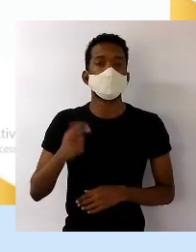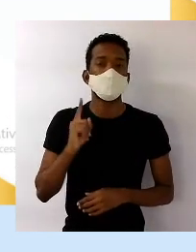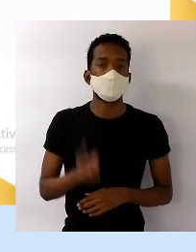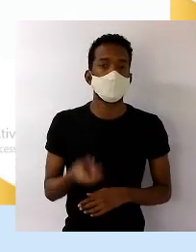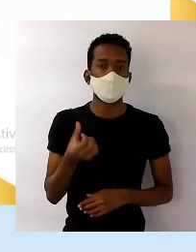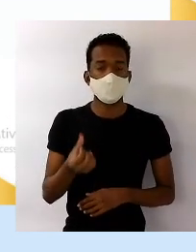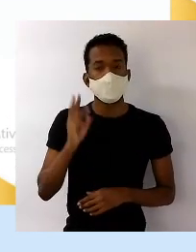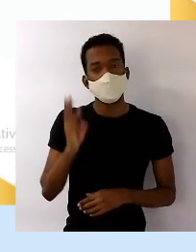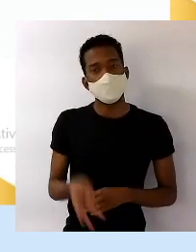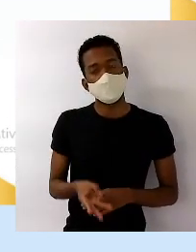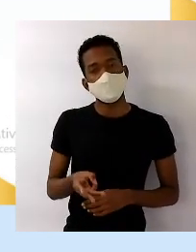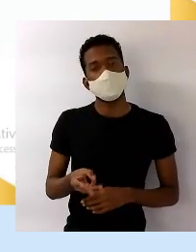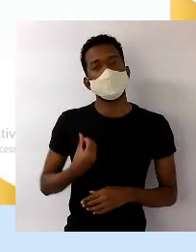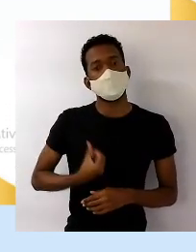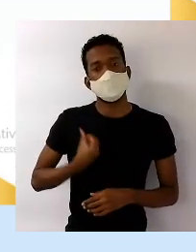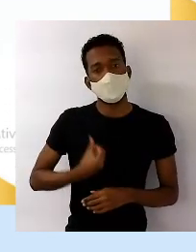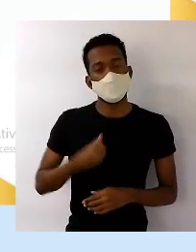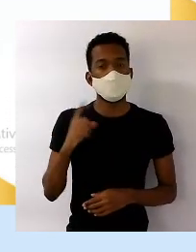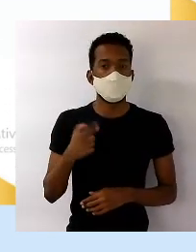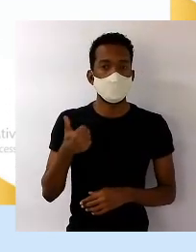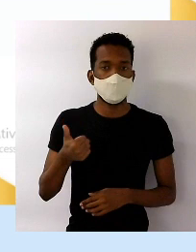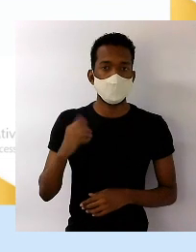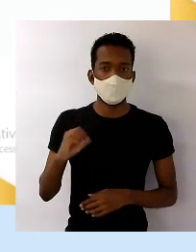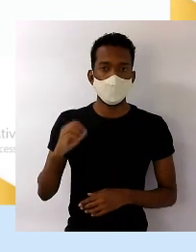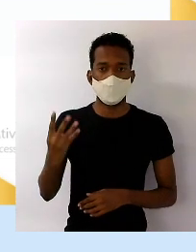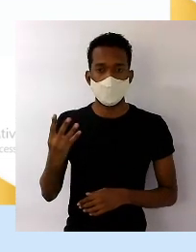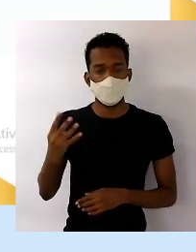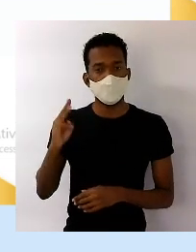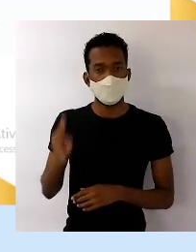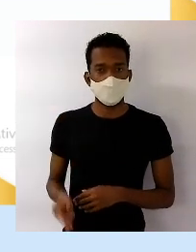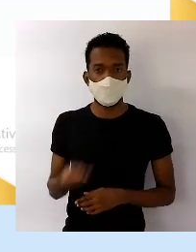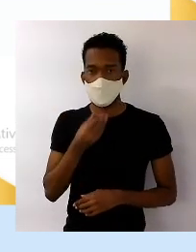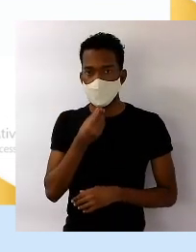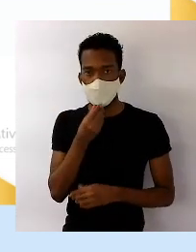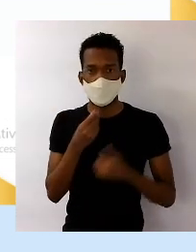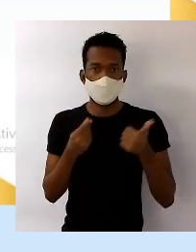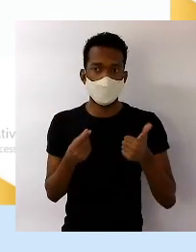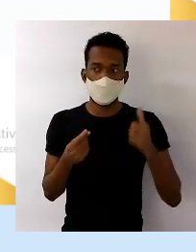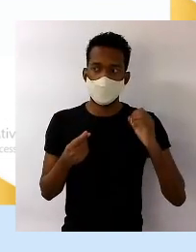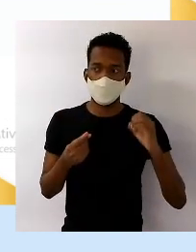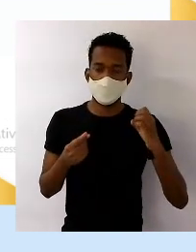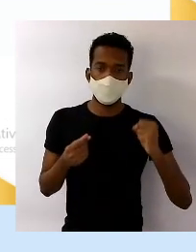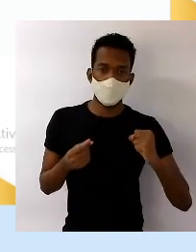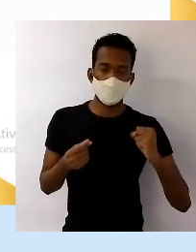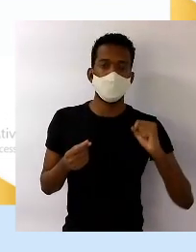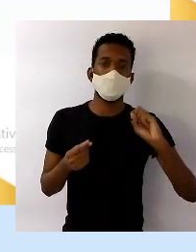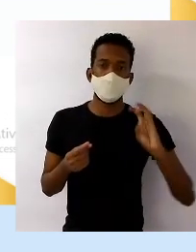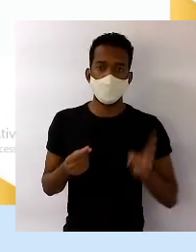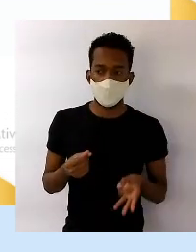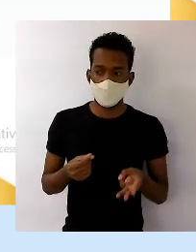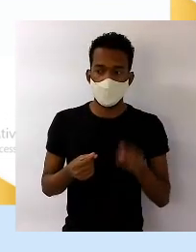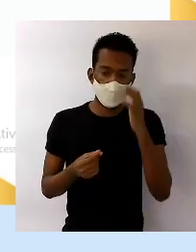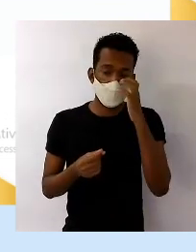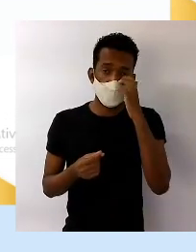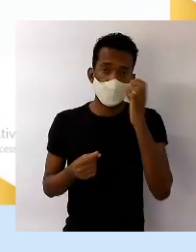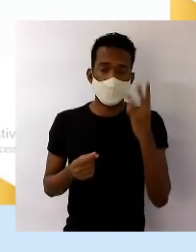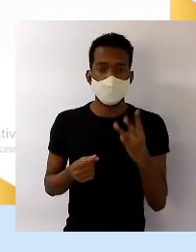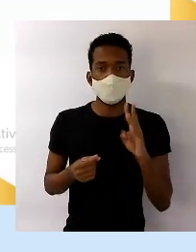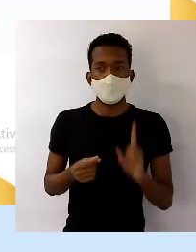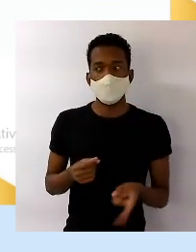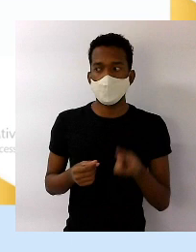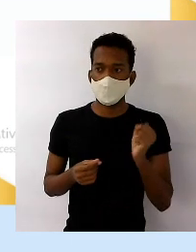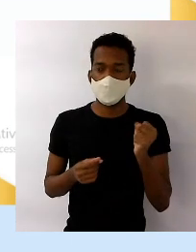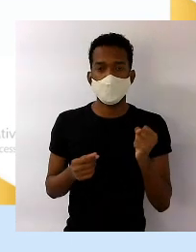104 milhões de homens e 108 milhões de mulheres. uma diferença aí de 3,8